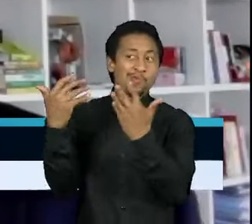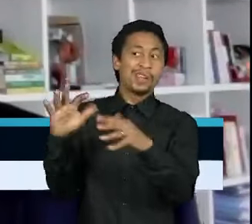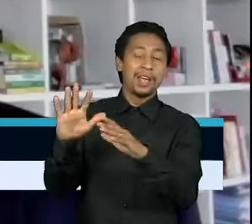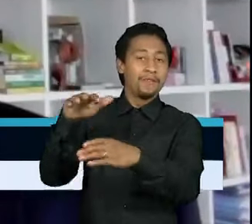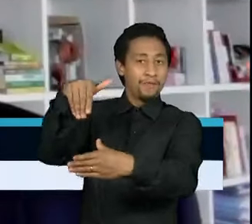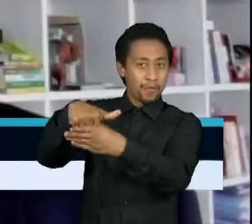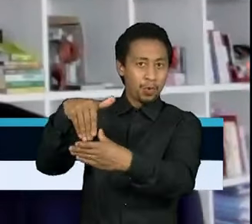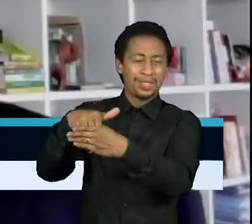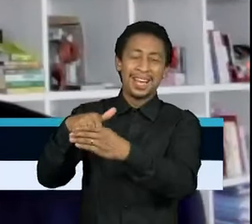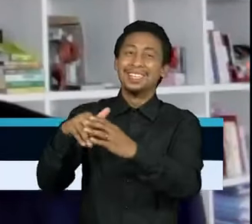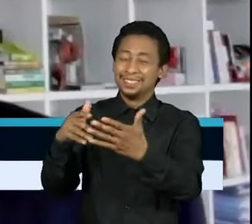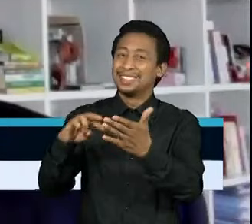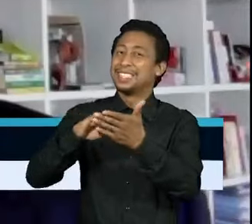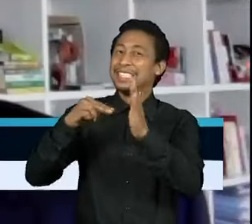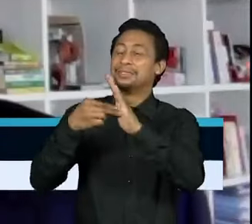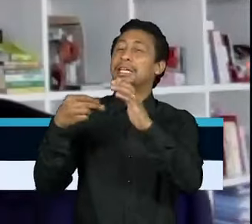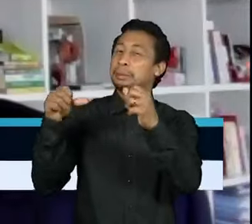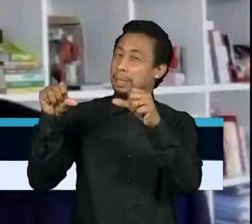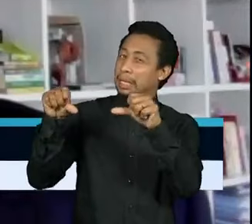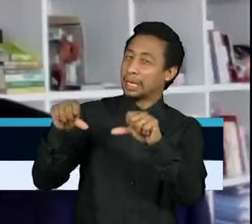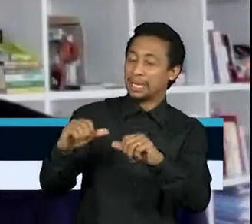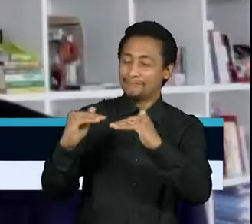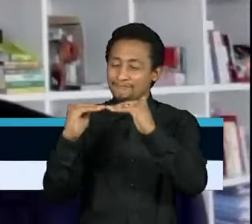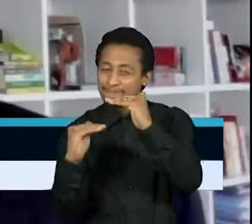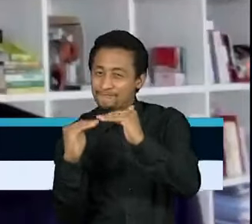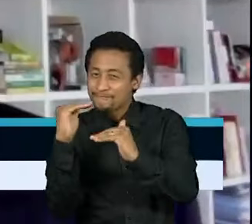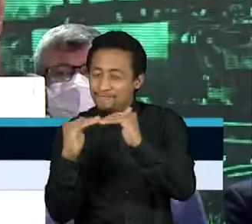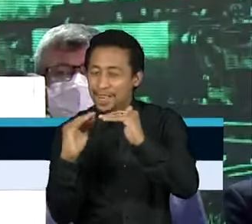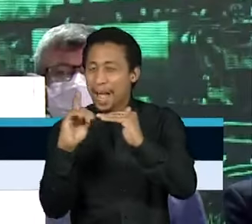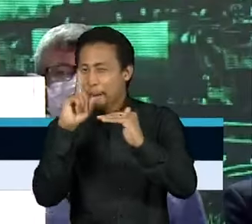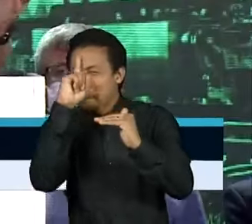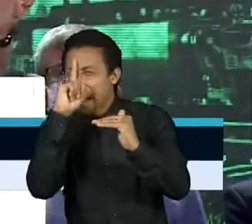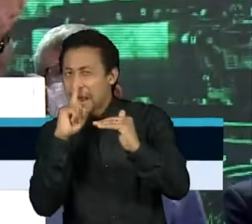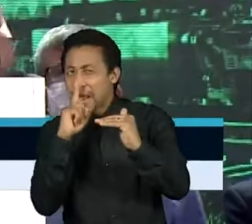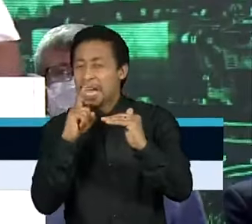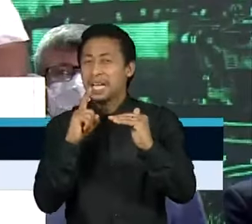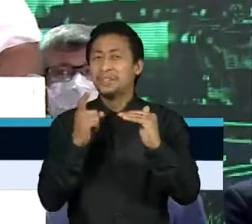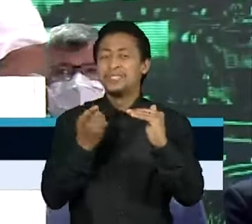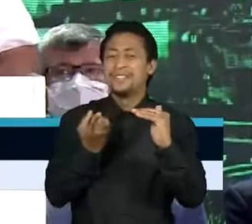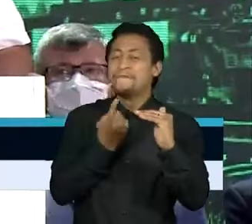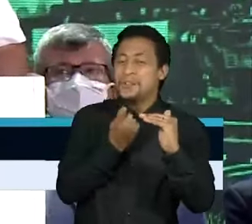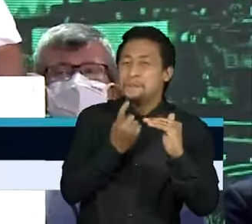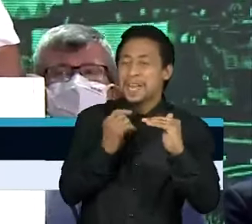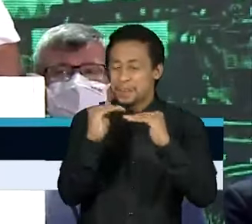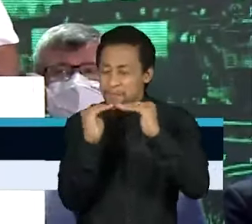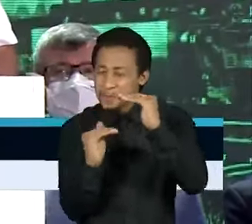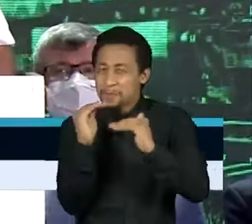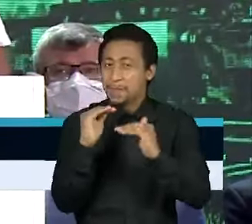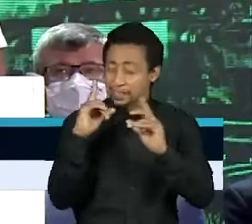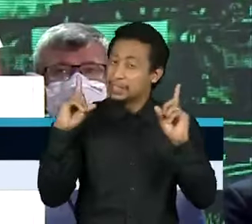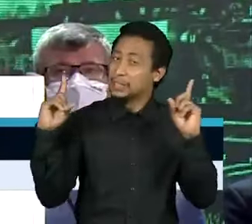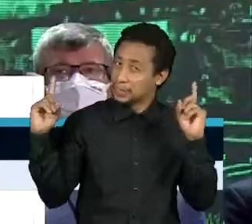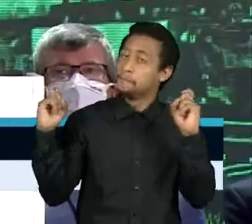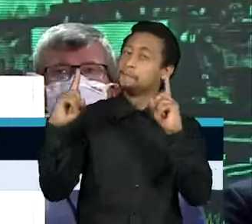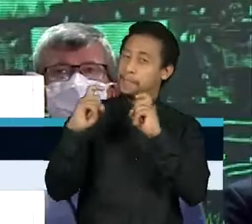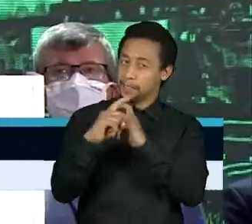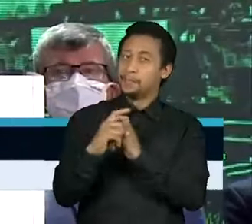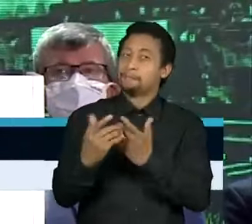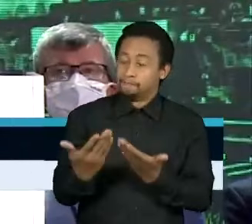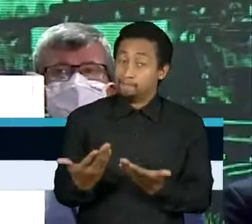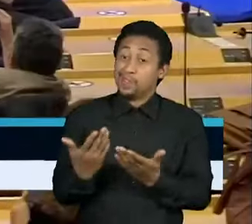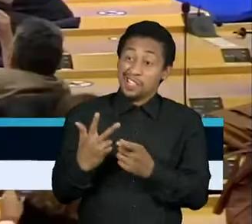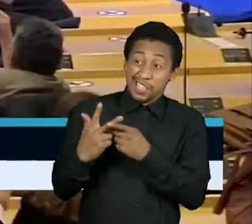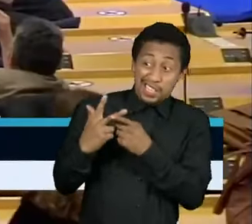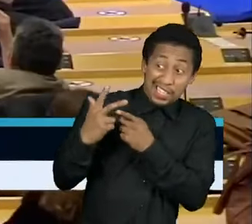entre a linha amarela e a linha vermelha, em situação muito difícil para poder vir a ser